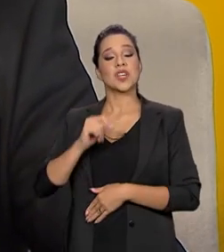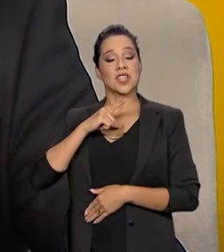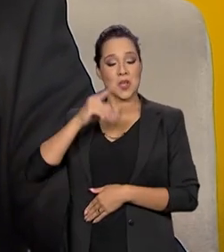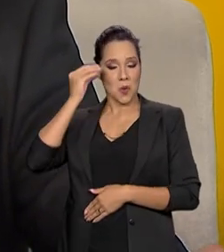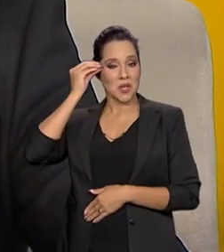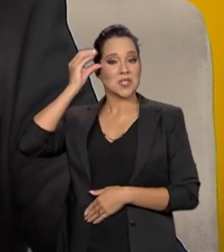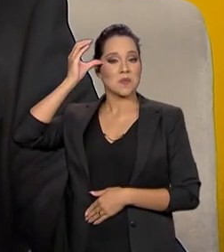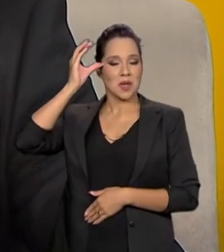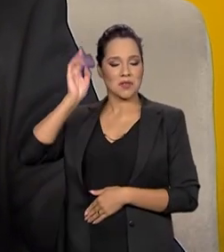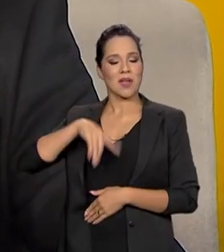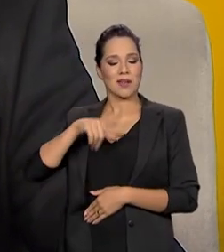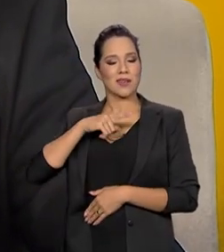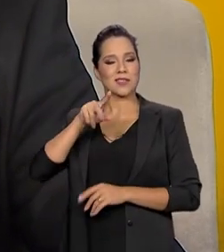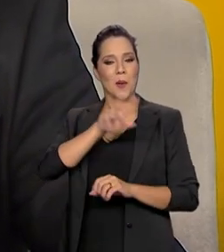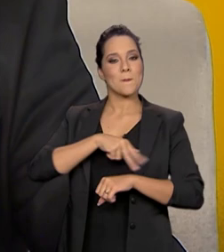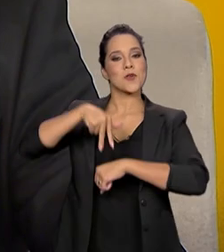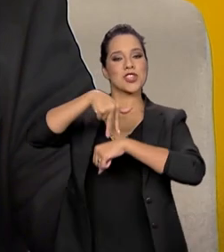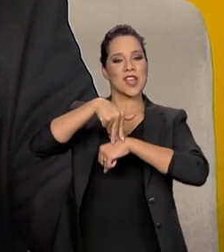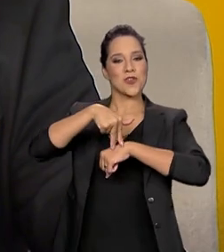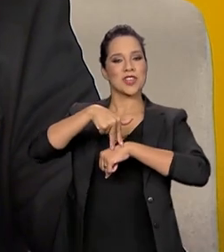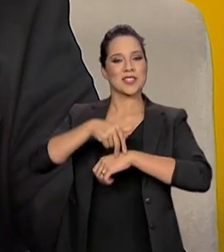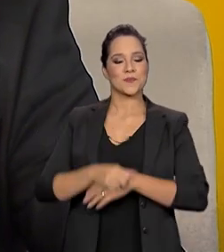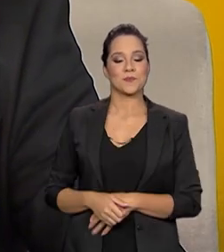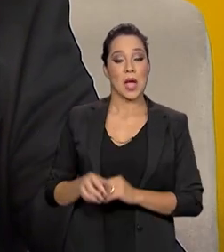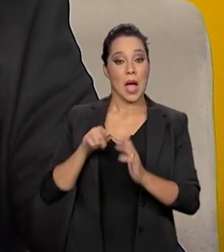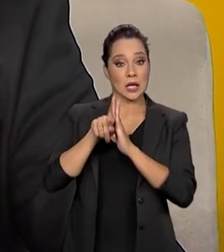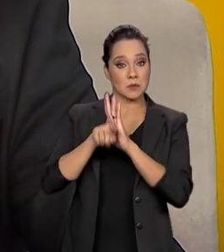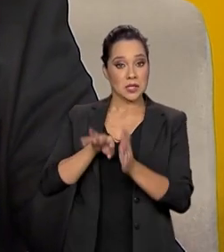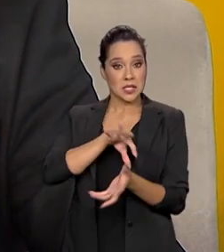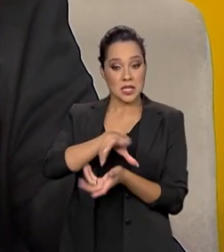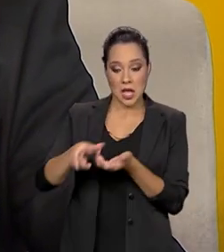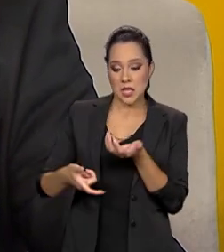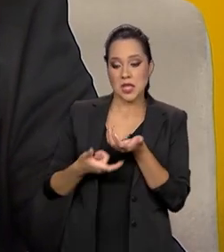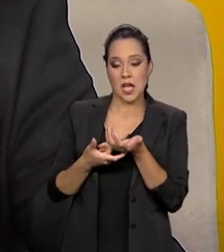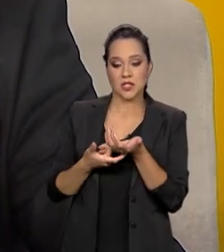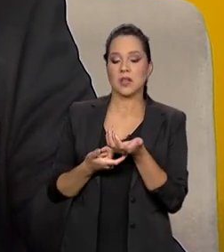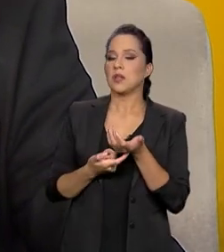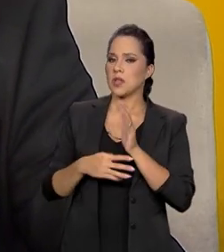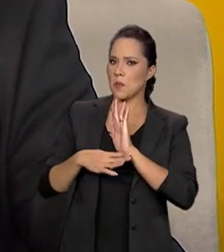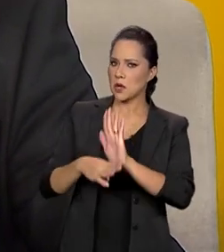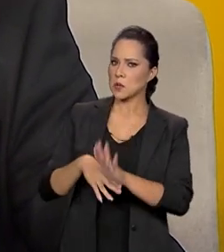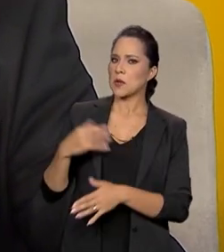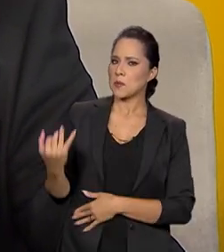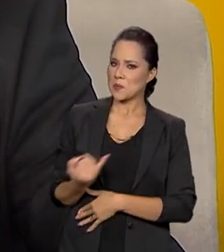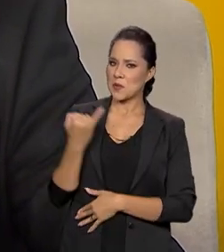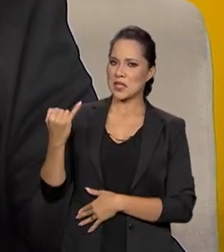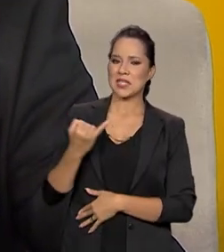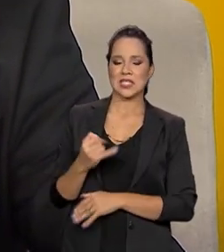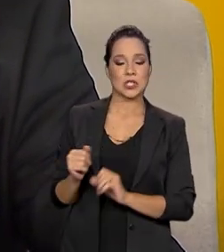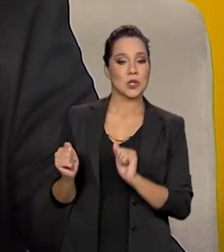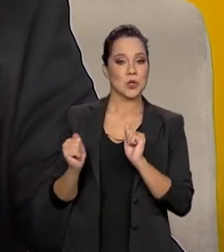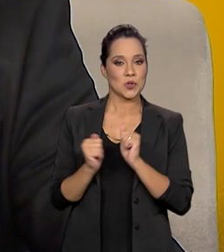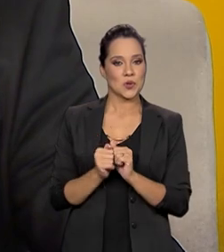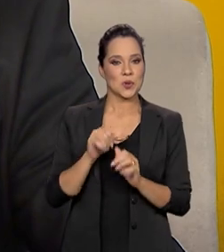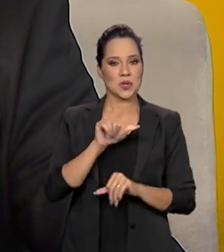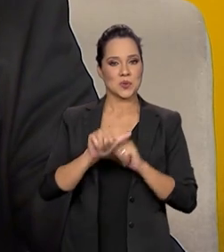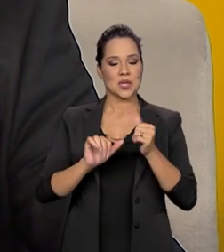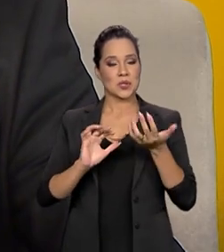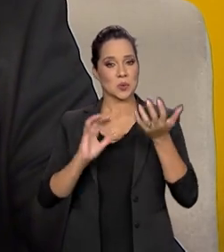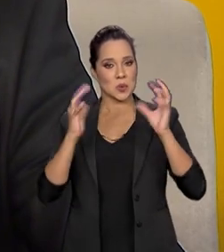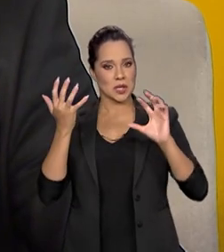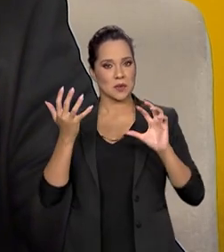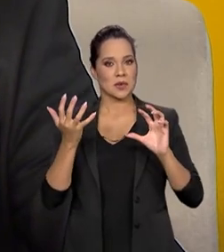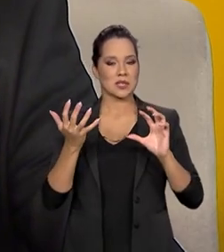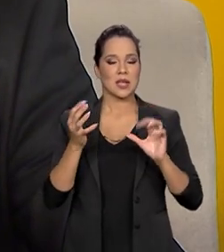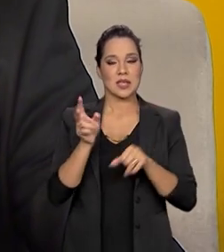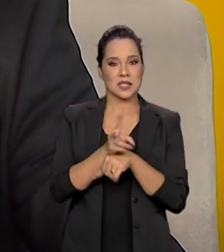conhecimento é que tem protagonismo. Então, as pesquisas antárticas também têm contribuição importante de estar linkado com as mudanças climáticas,